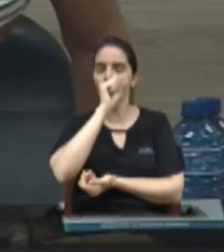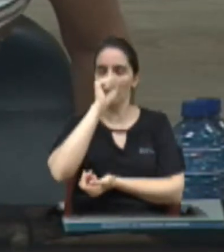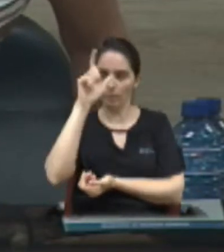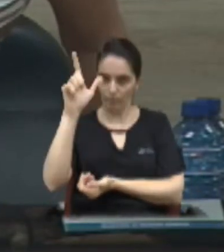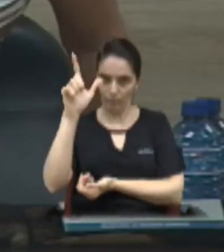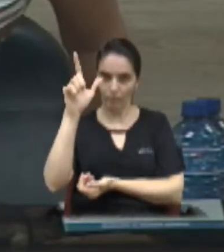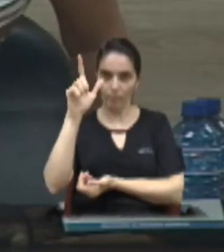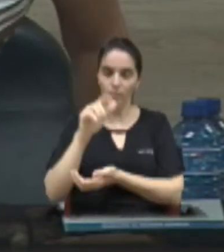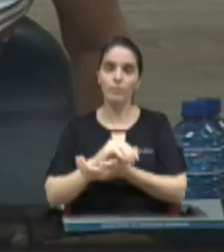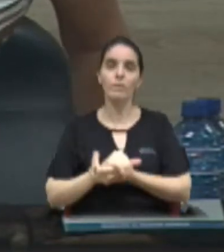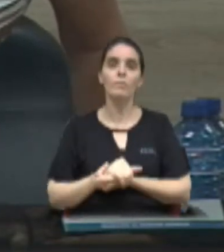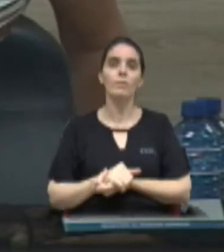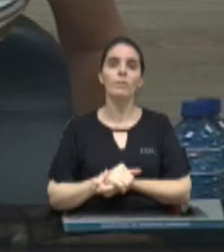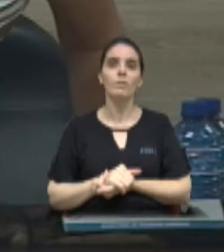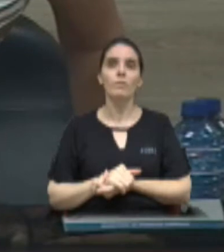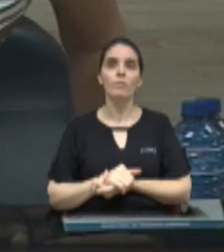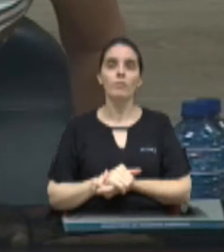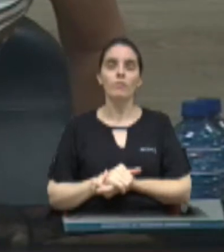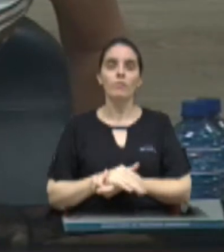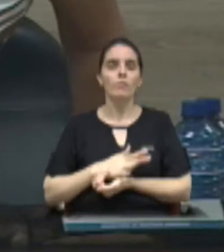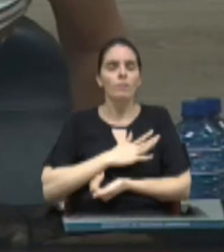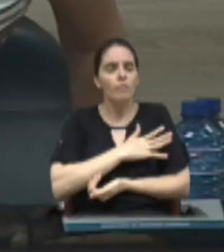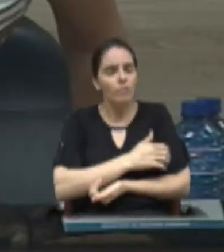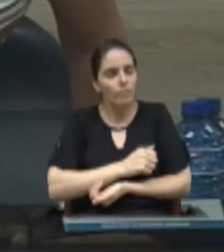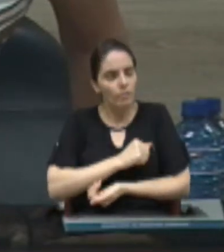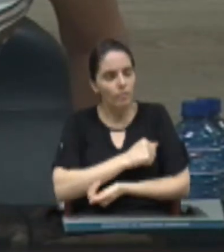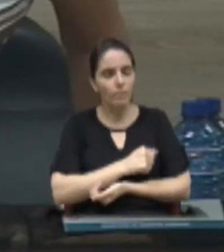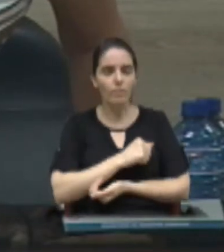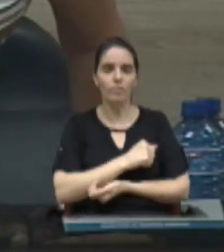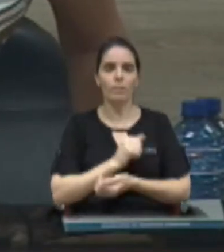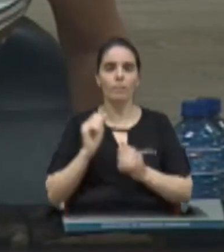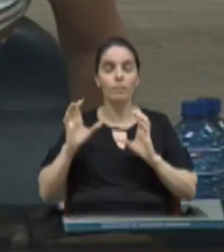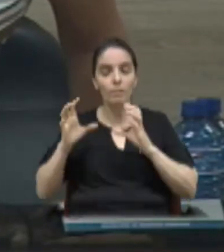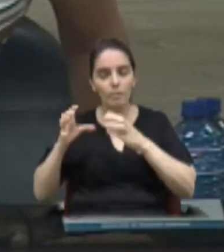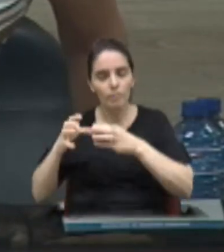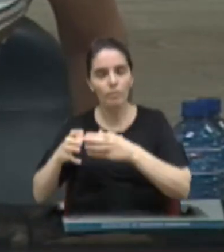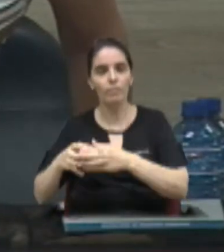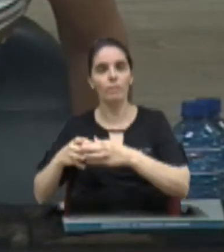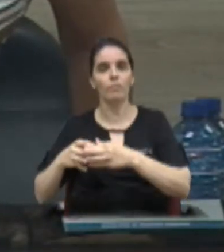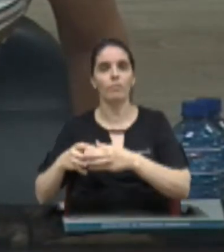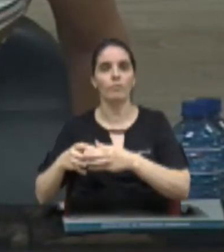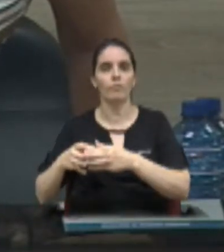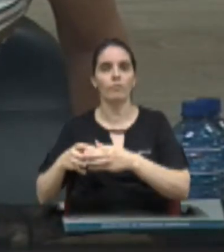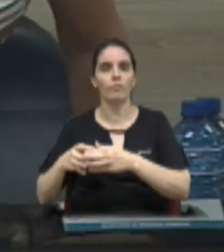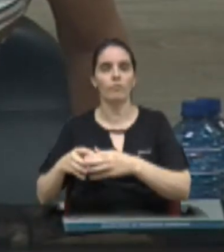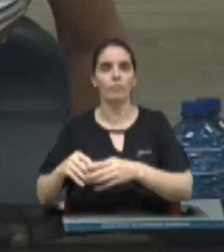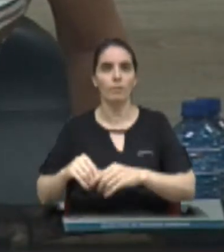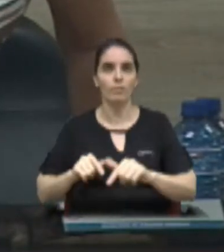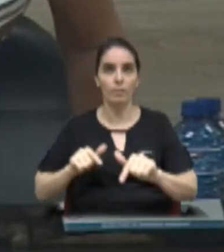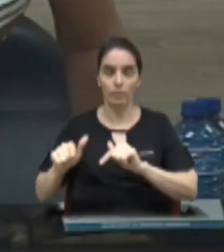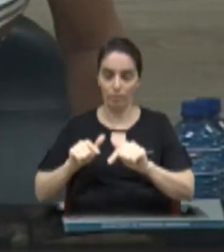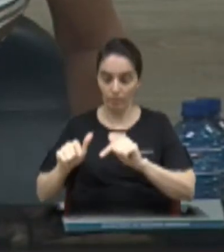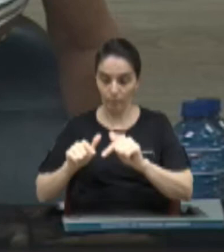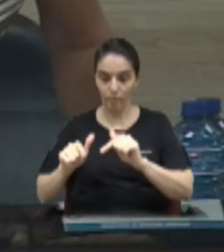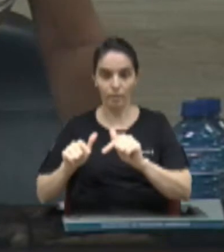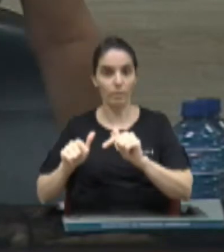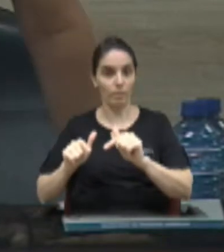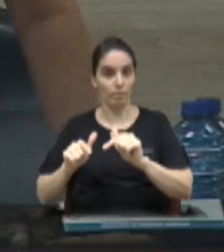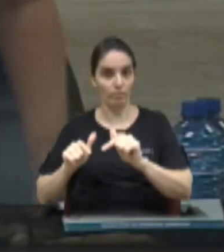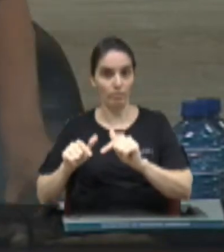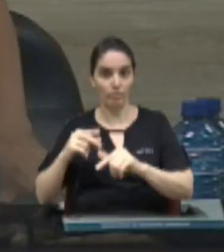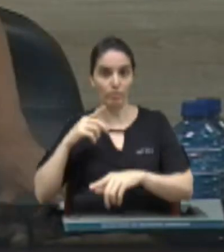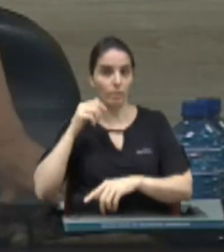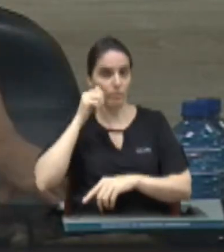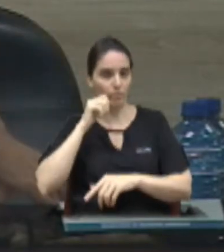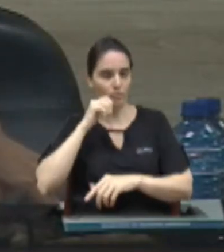então foi um prazer estar à frente dessa comissão uma comissão extremamente atuante de mulheres tão fortes